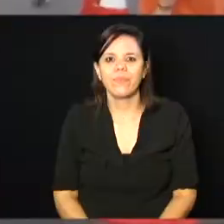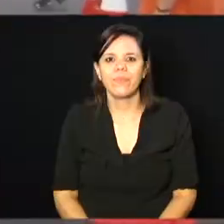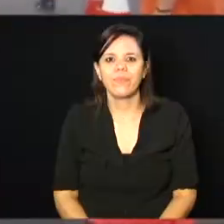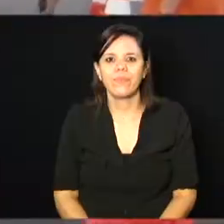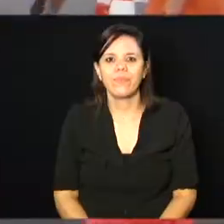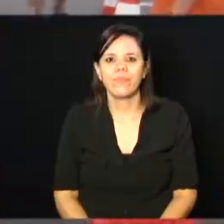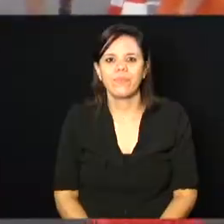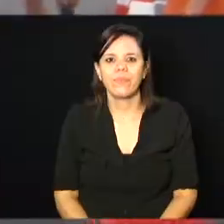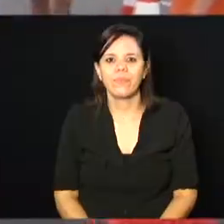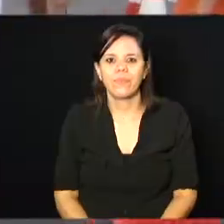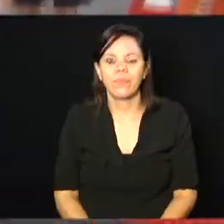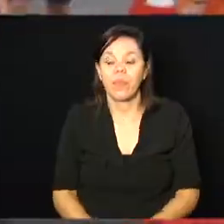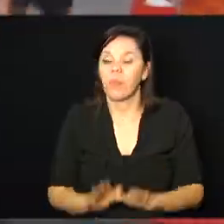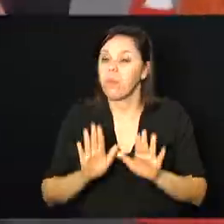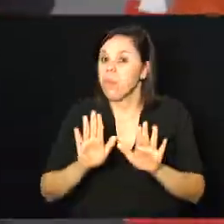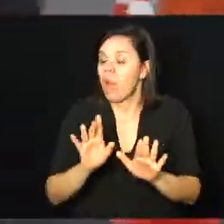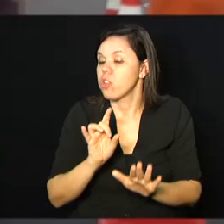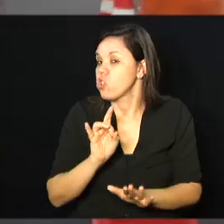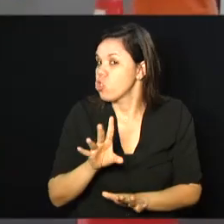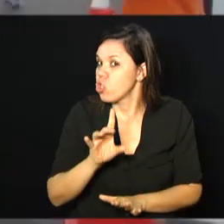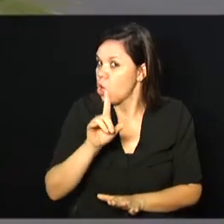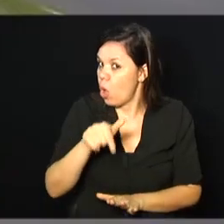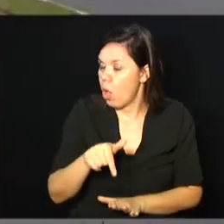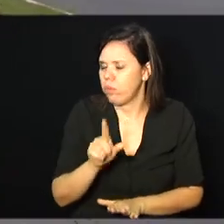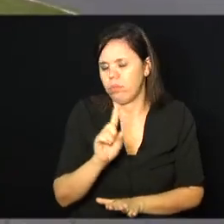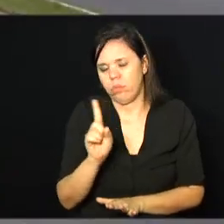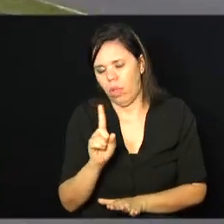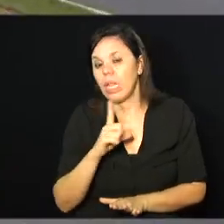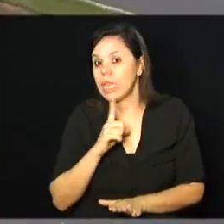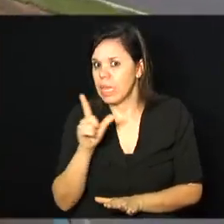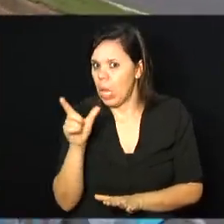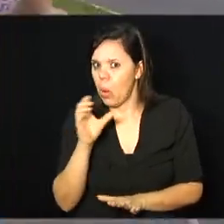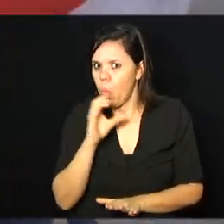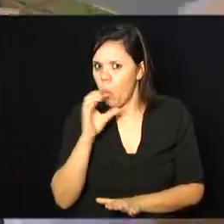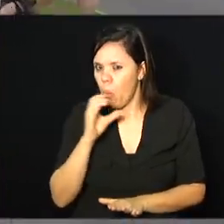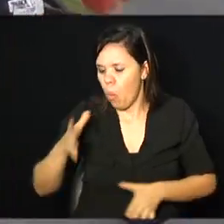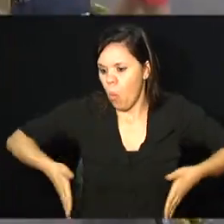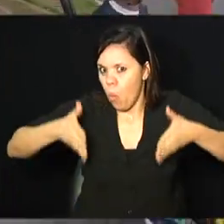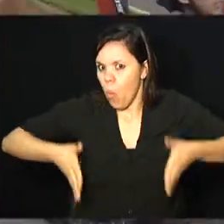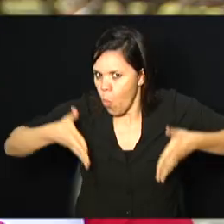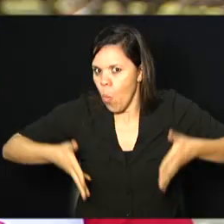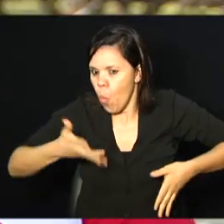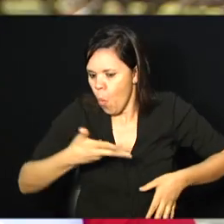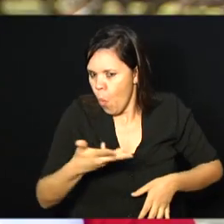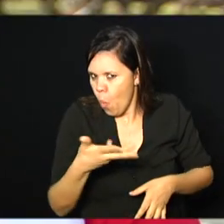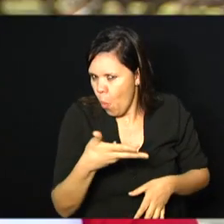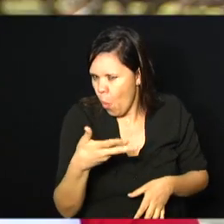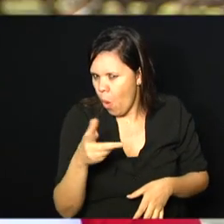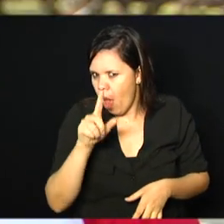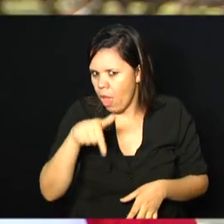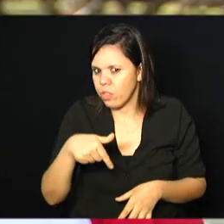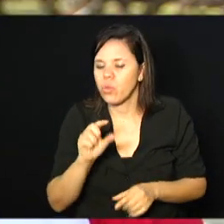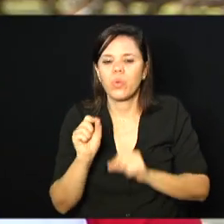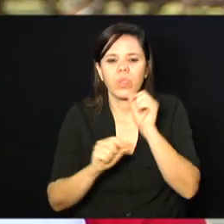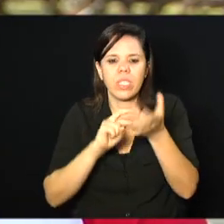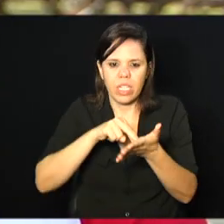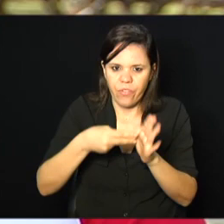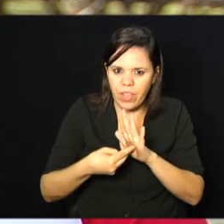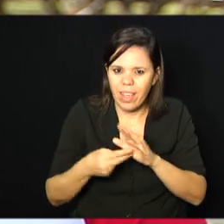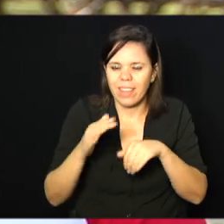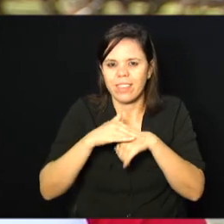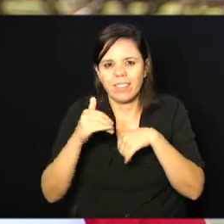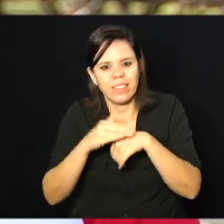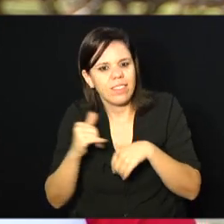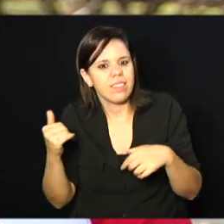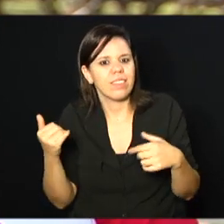Mas não é só isso. Correr aqui é muito mais que um verbo só. É o carinho, é o sorriso,